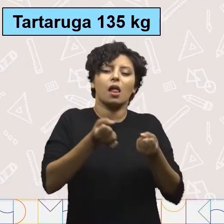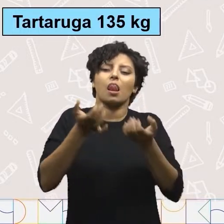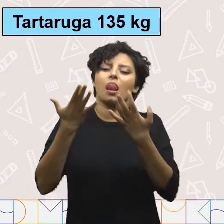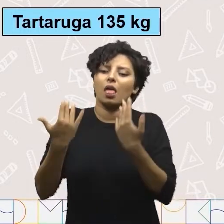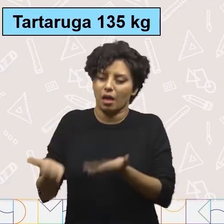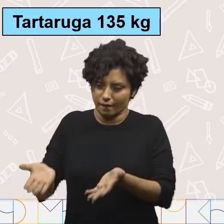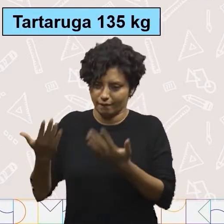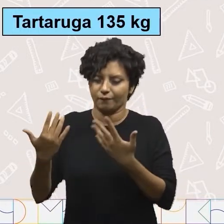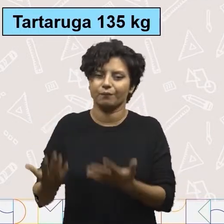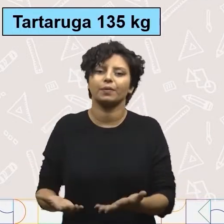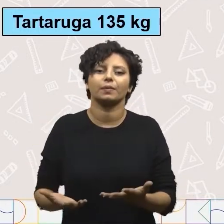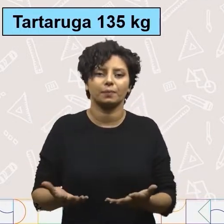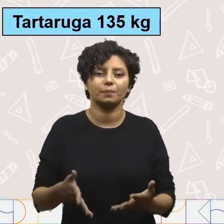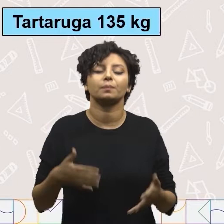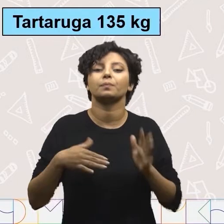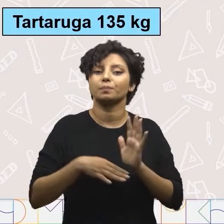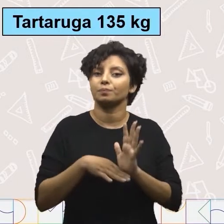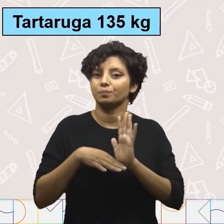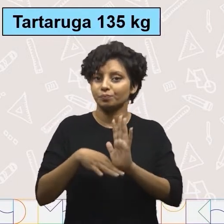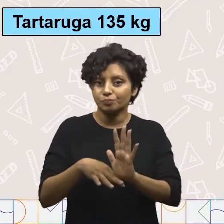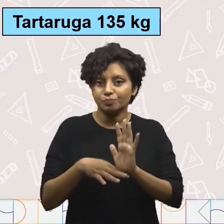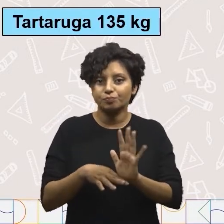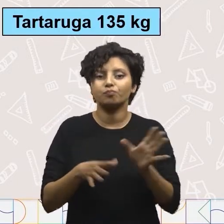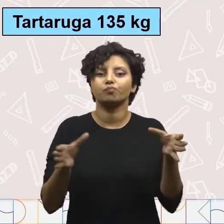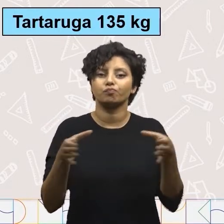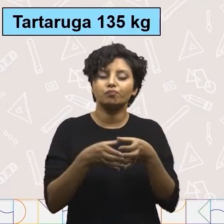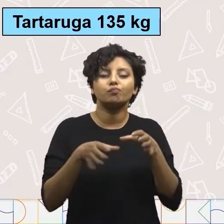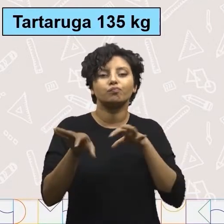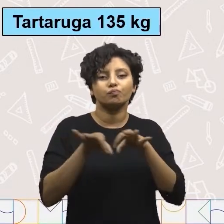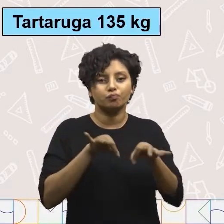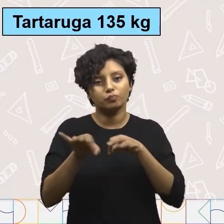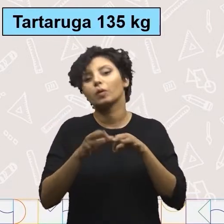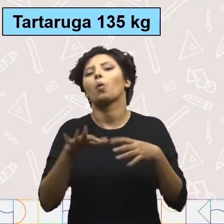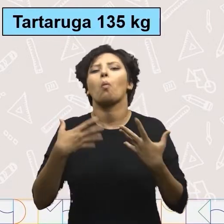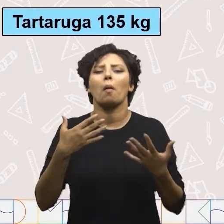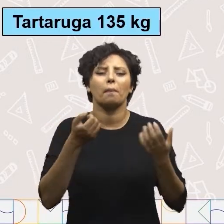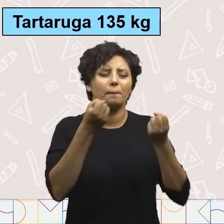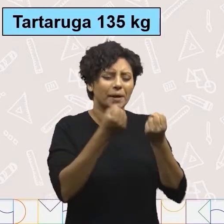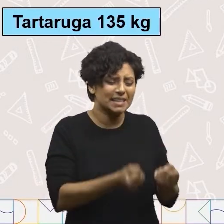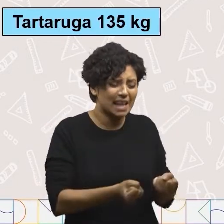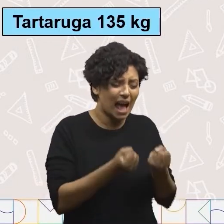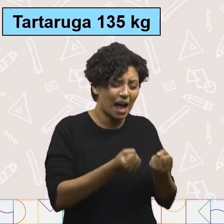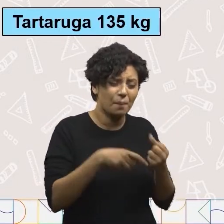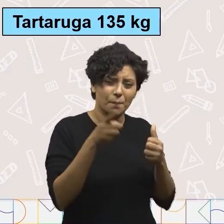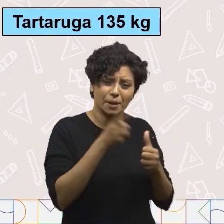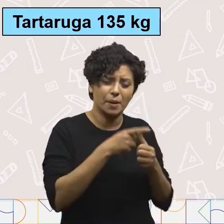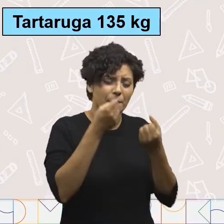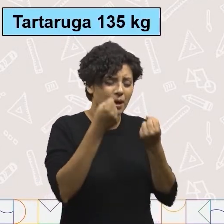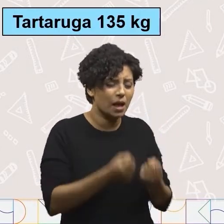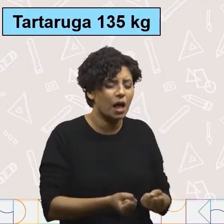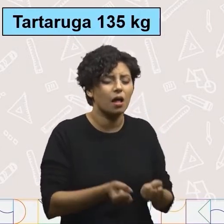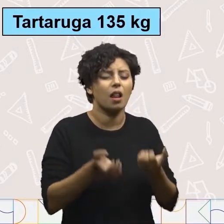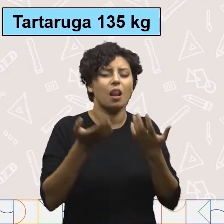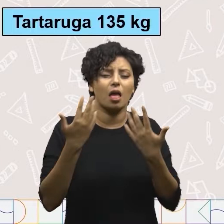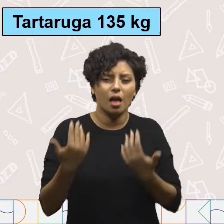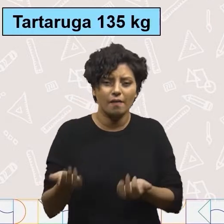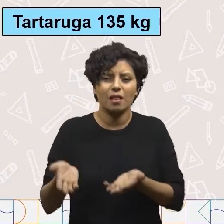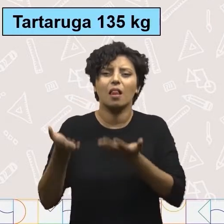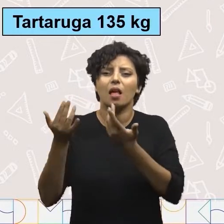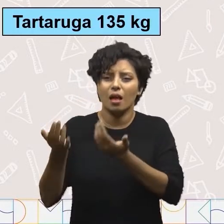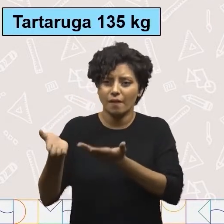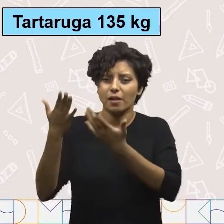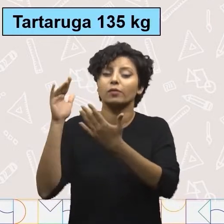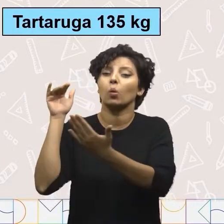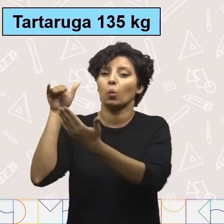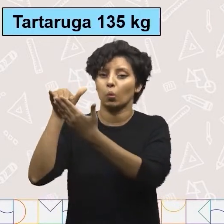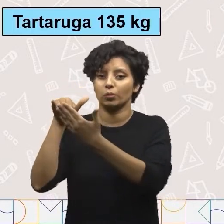leve. Vamos ajudar a turma e organizar como vai ficar a ordem dos animais? Aqui nós